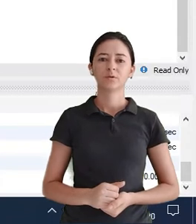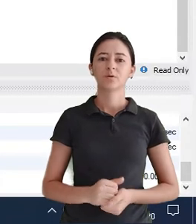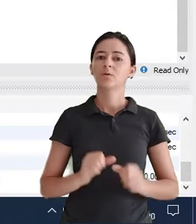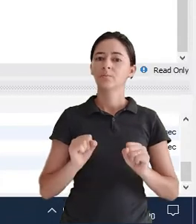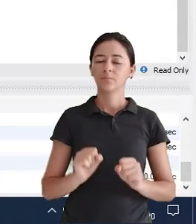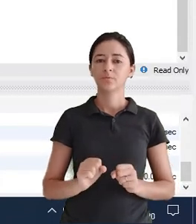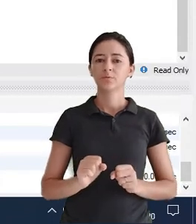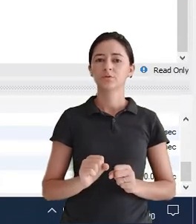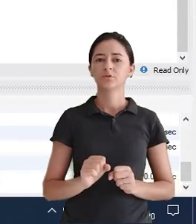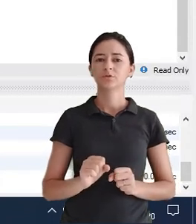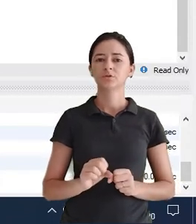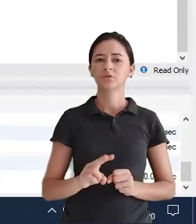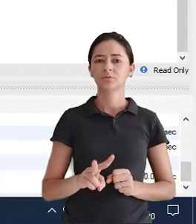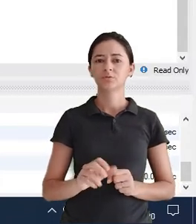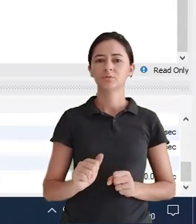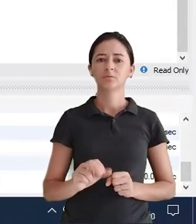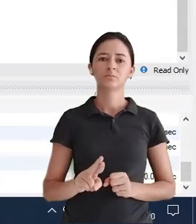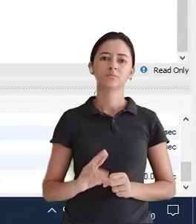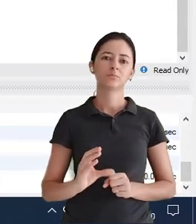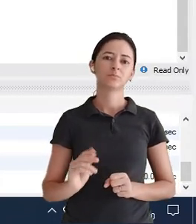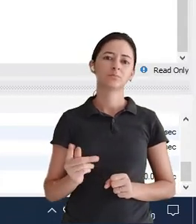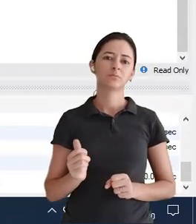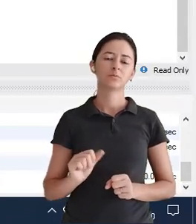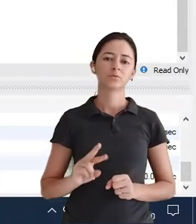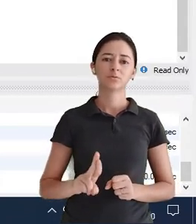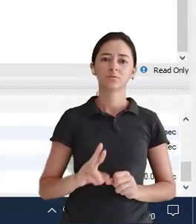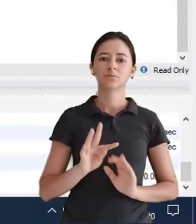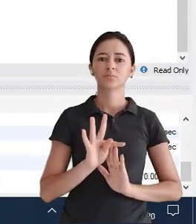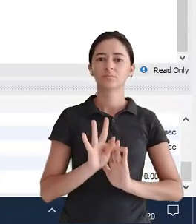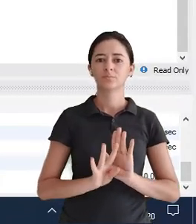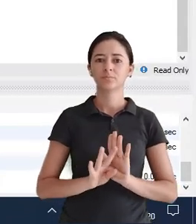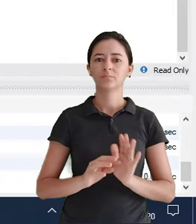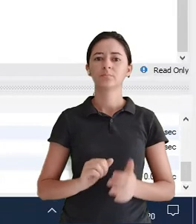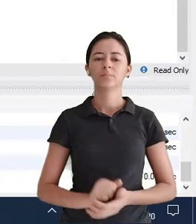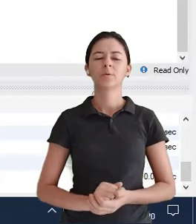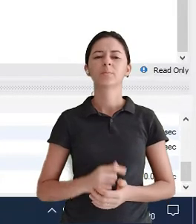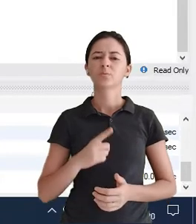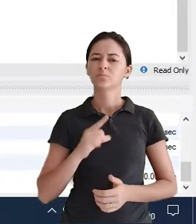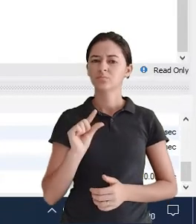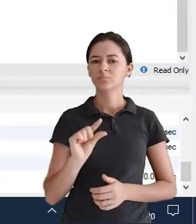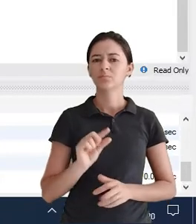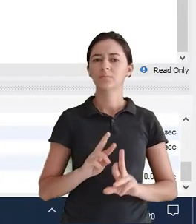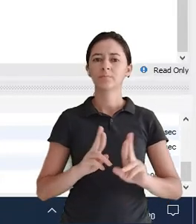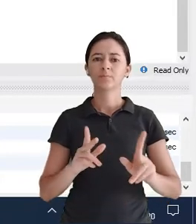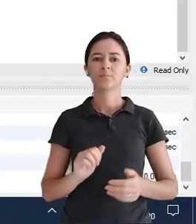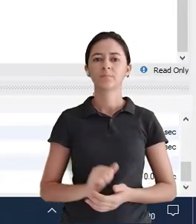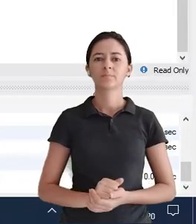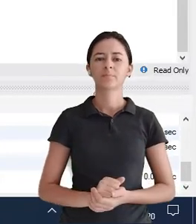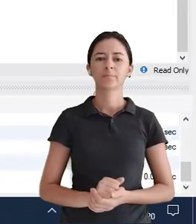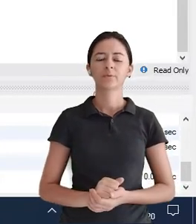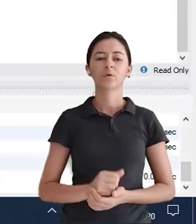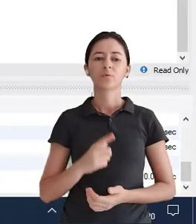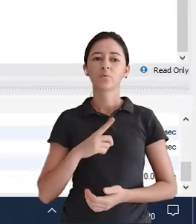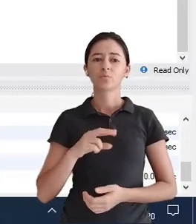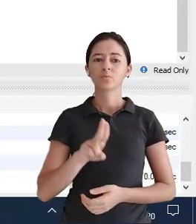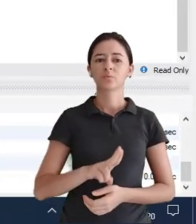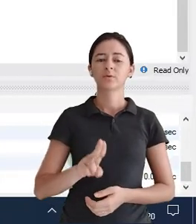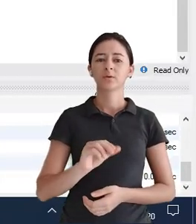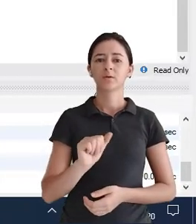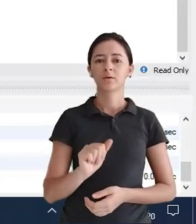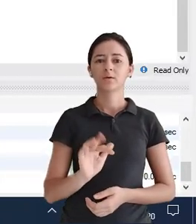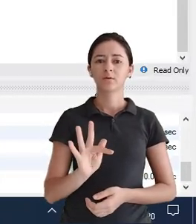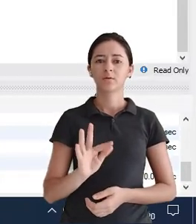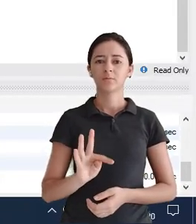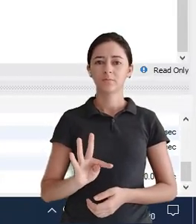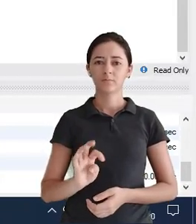Underline aqui Vou deixar baixar também Pode deixar meio diferentinho Eu vou fazer o seguinte Eu vou adicionar ele aqui ó Vou usar o after E vou adicionar ele aqui Depois